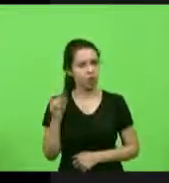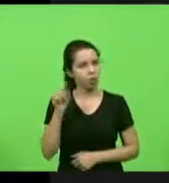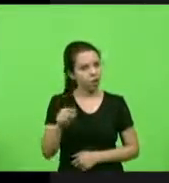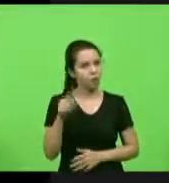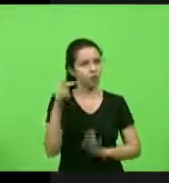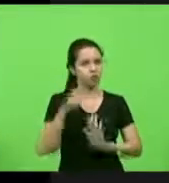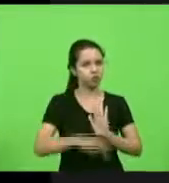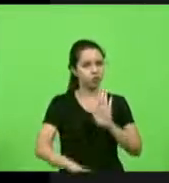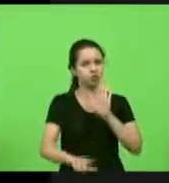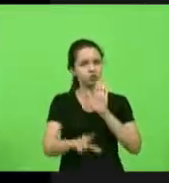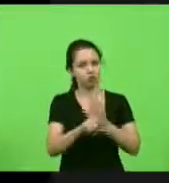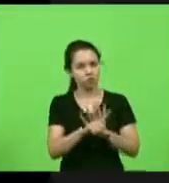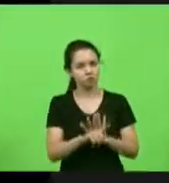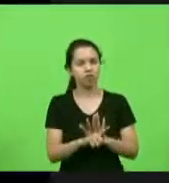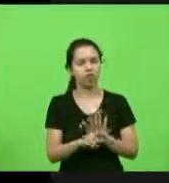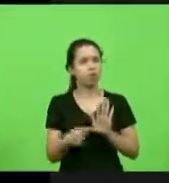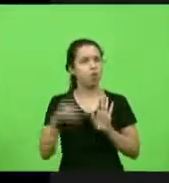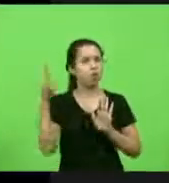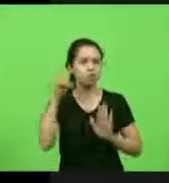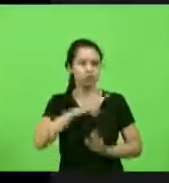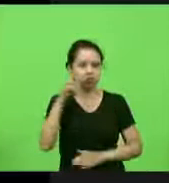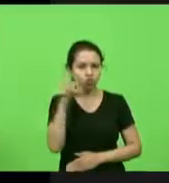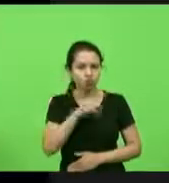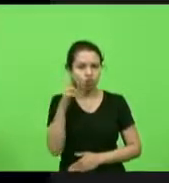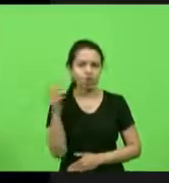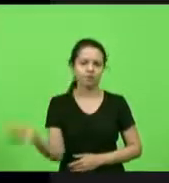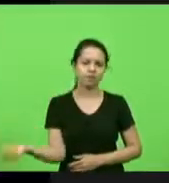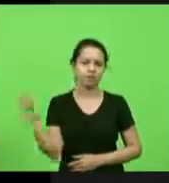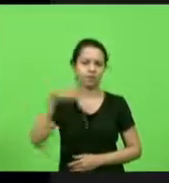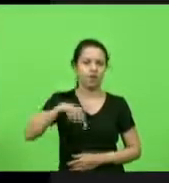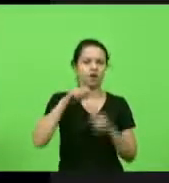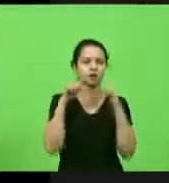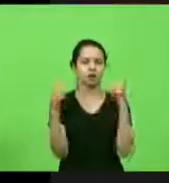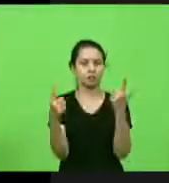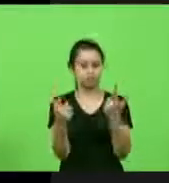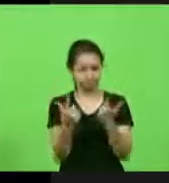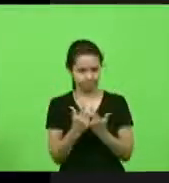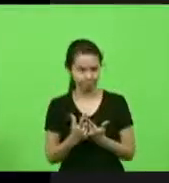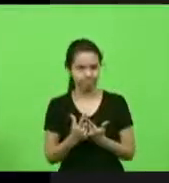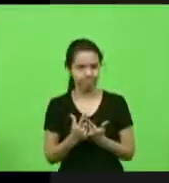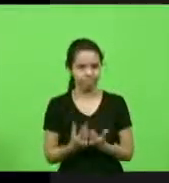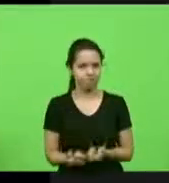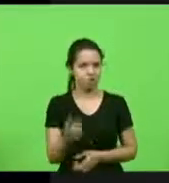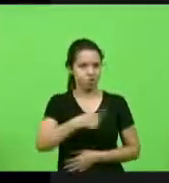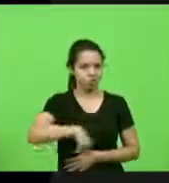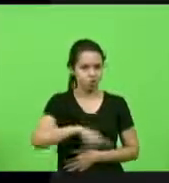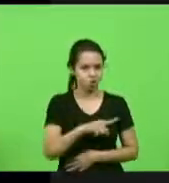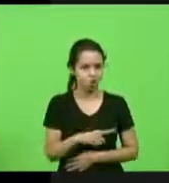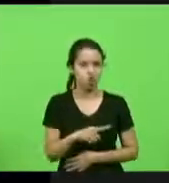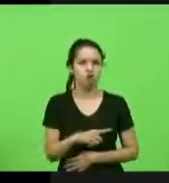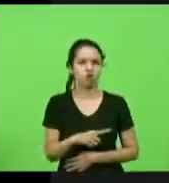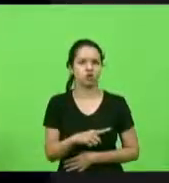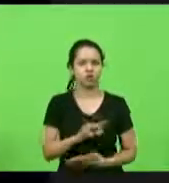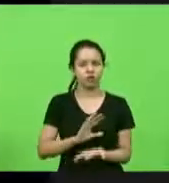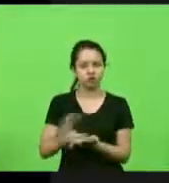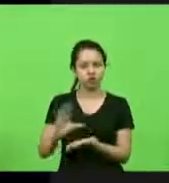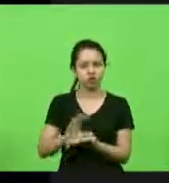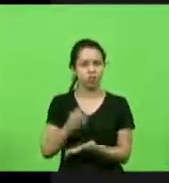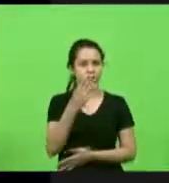que tem urgência de vir para assembleia legislativa enquanto nós investirmos 350